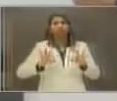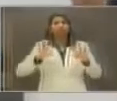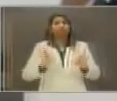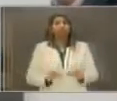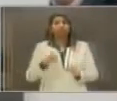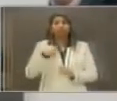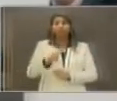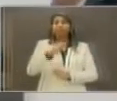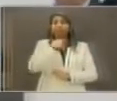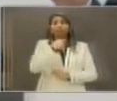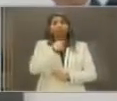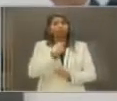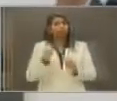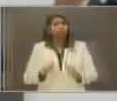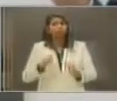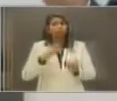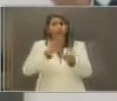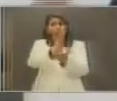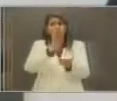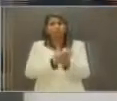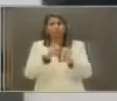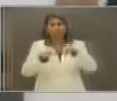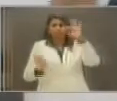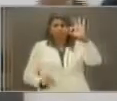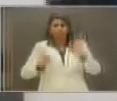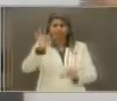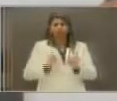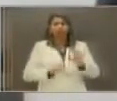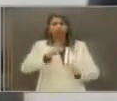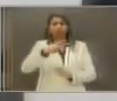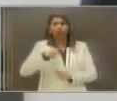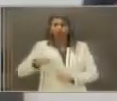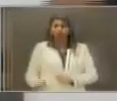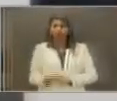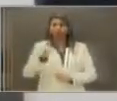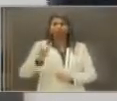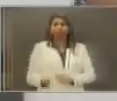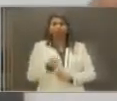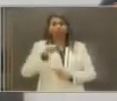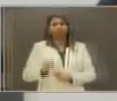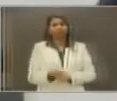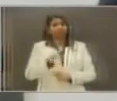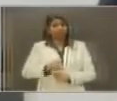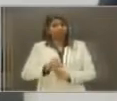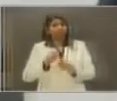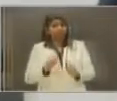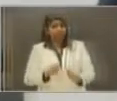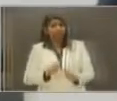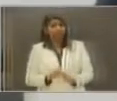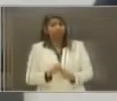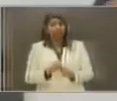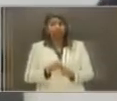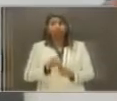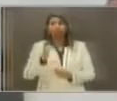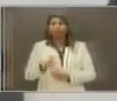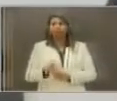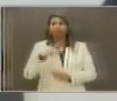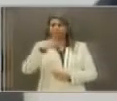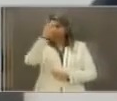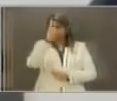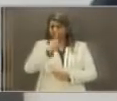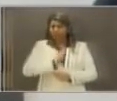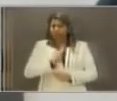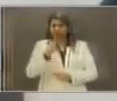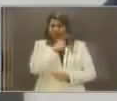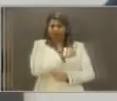aprovar projetos e muito menos se beneficiar de projetos exclusivamente com o intuito de pessoalmente